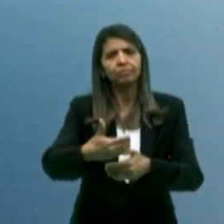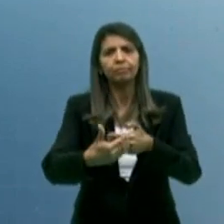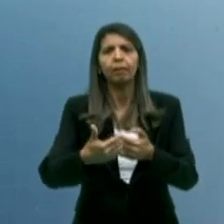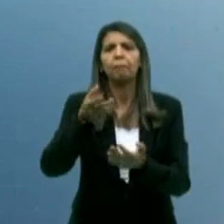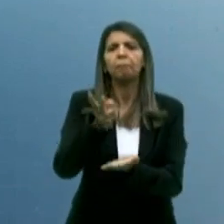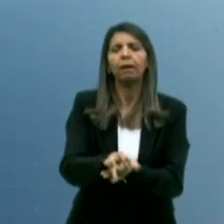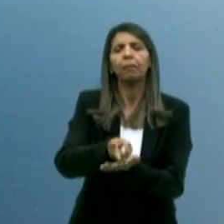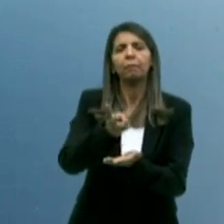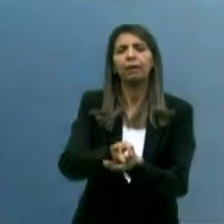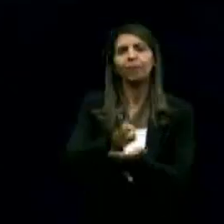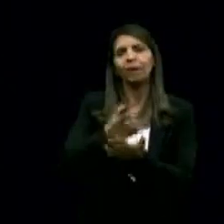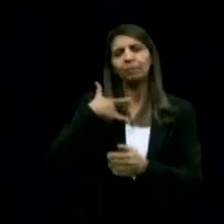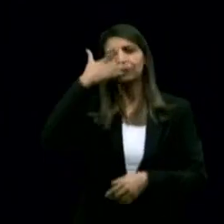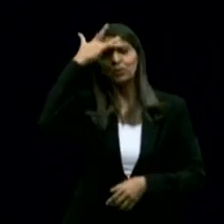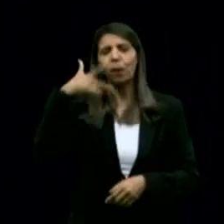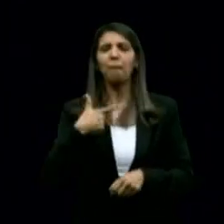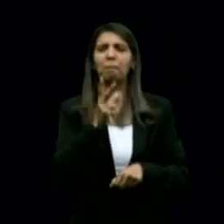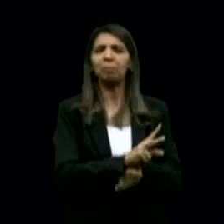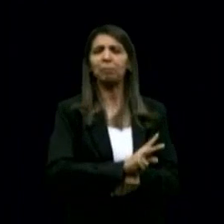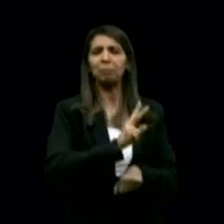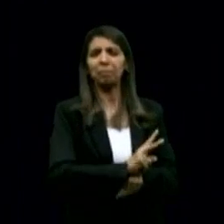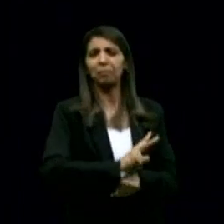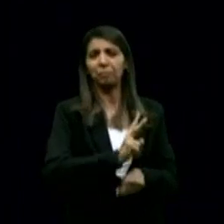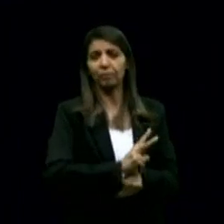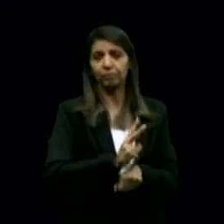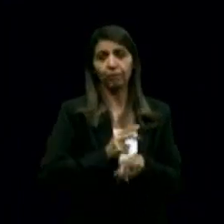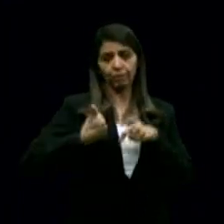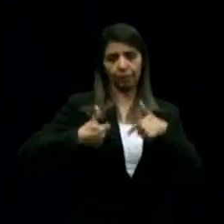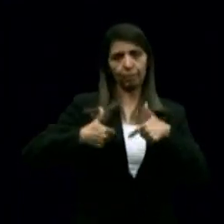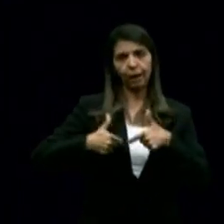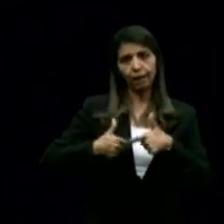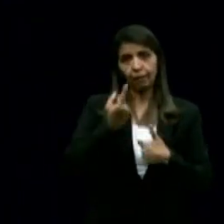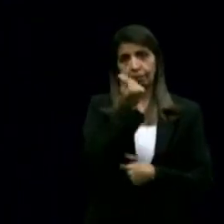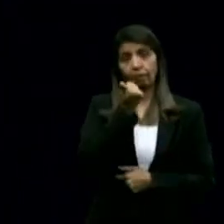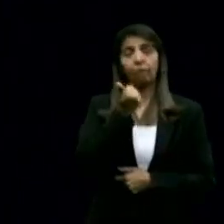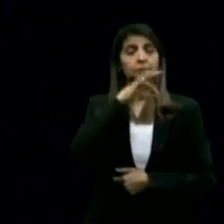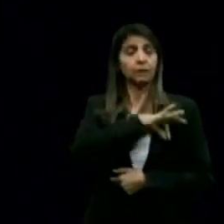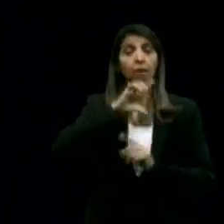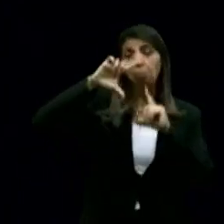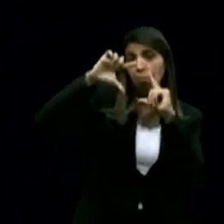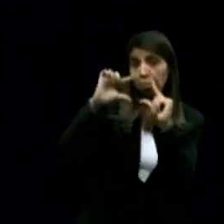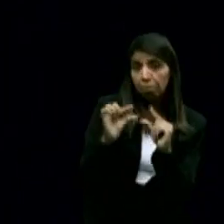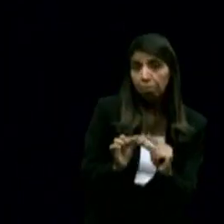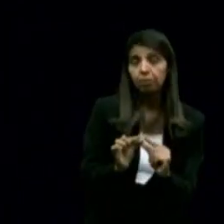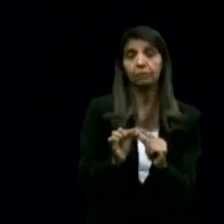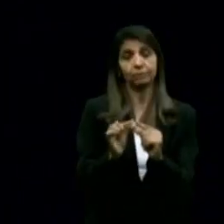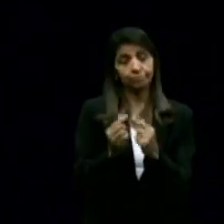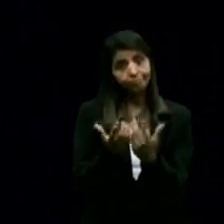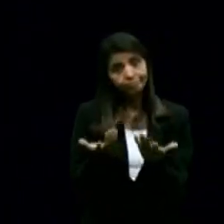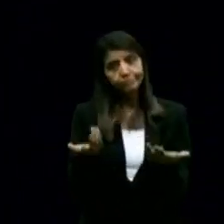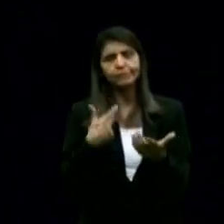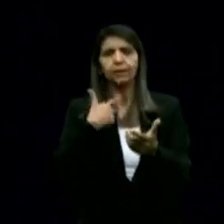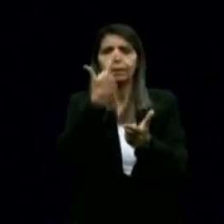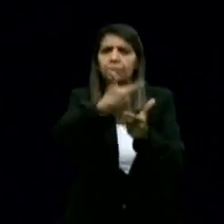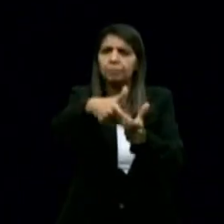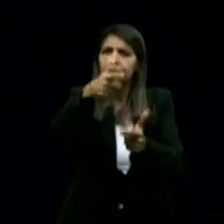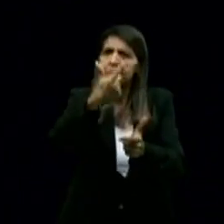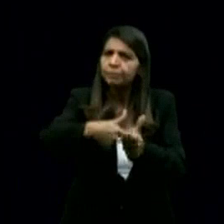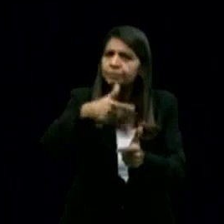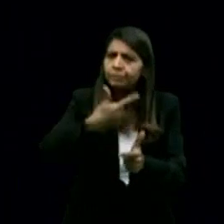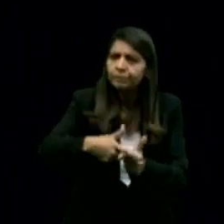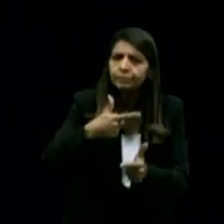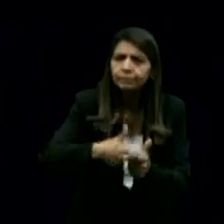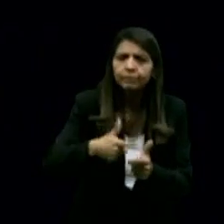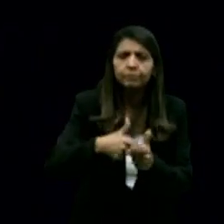prestadores de serviço têm um salário aquém do que é servidor. Então, isso ainda precariza, uma promoção de precarização do